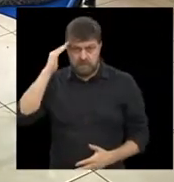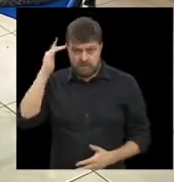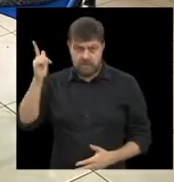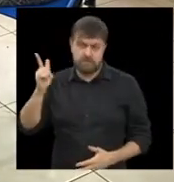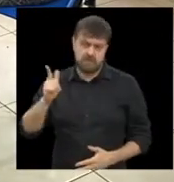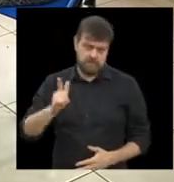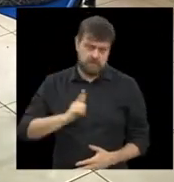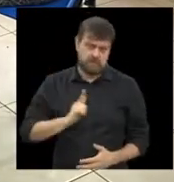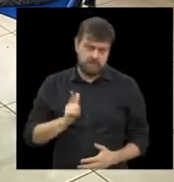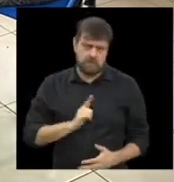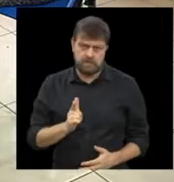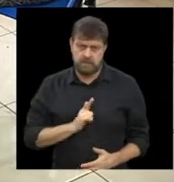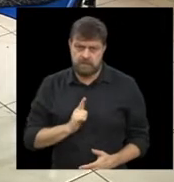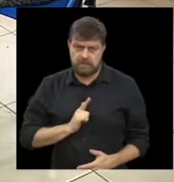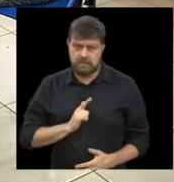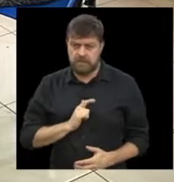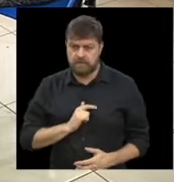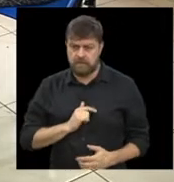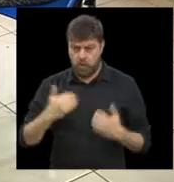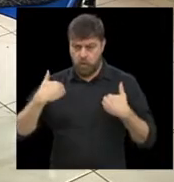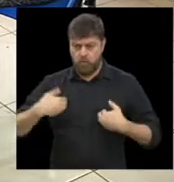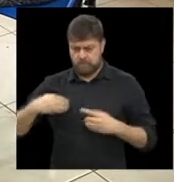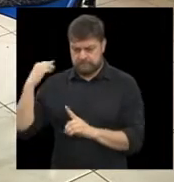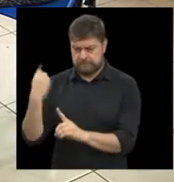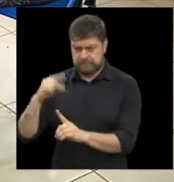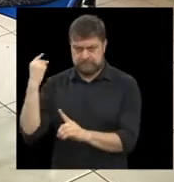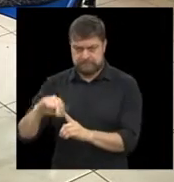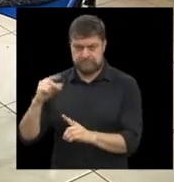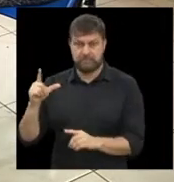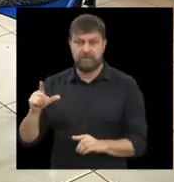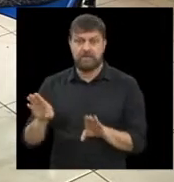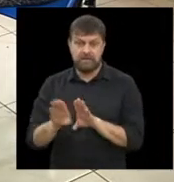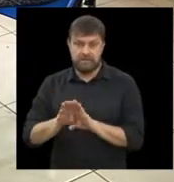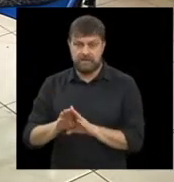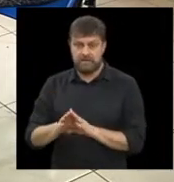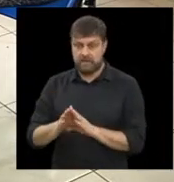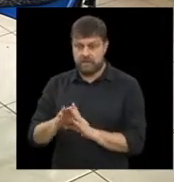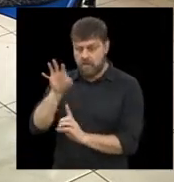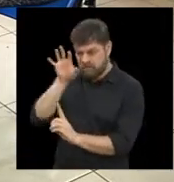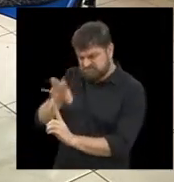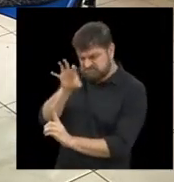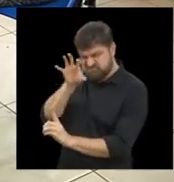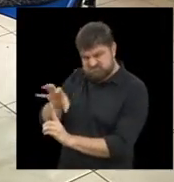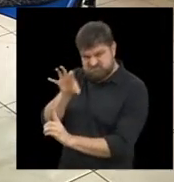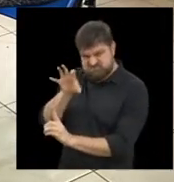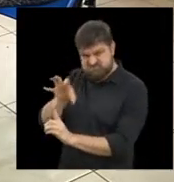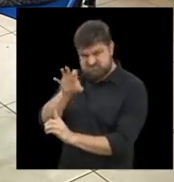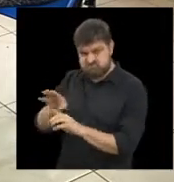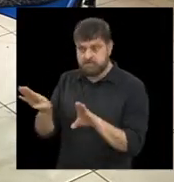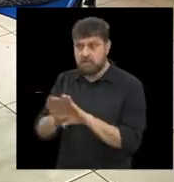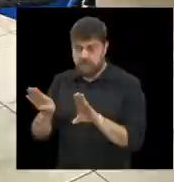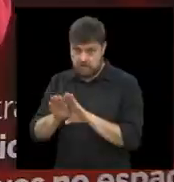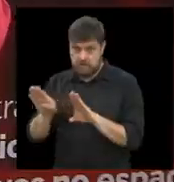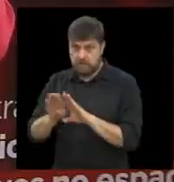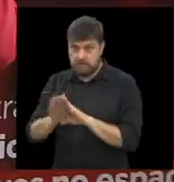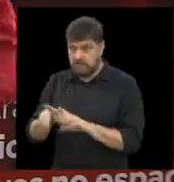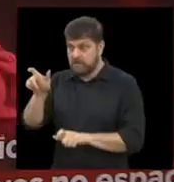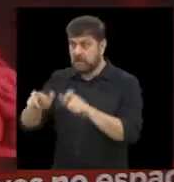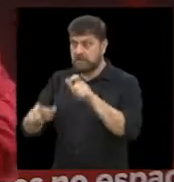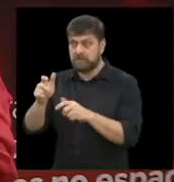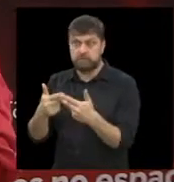Entendemos que não só existe violência física, existe a violência psicológica, a violência